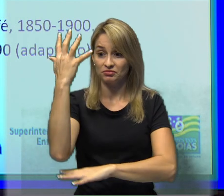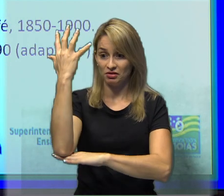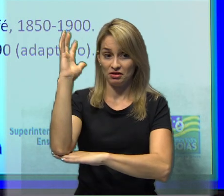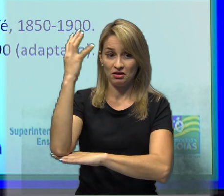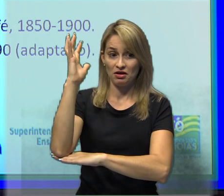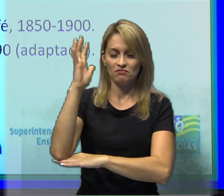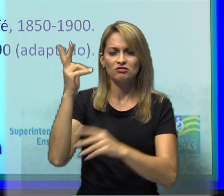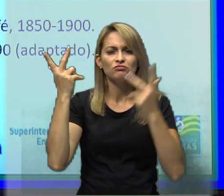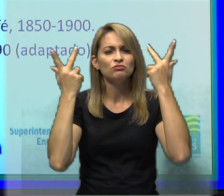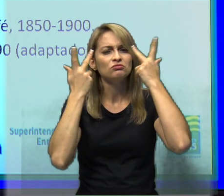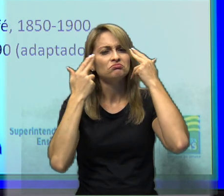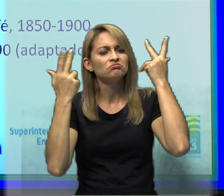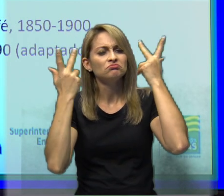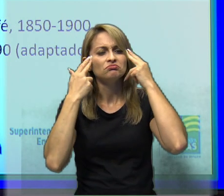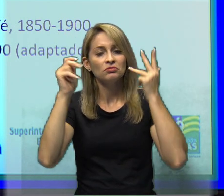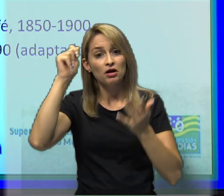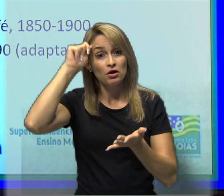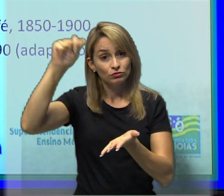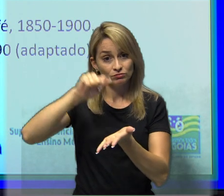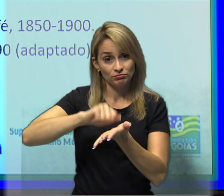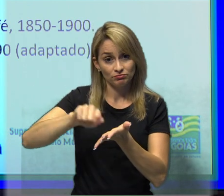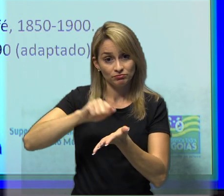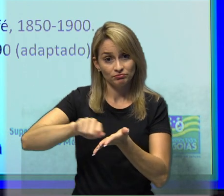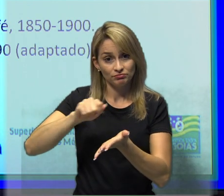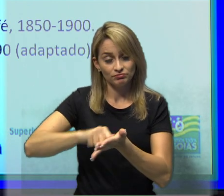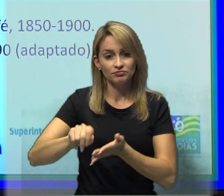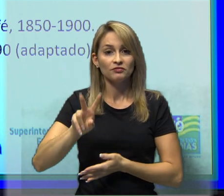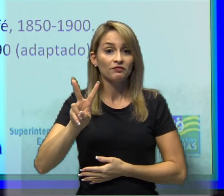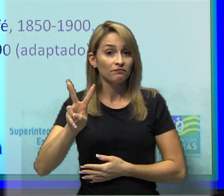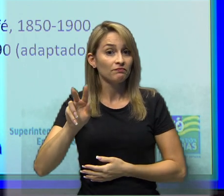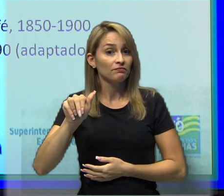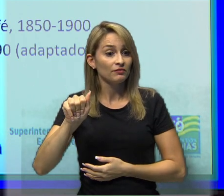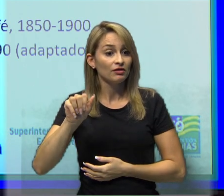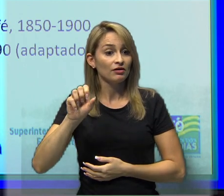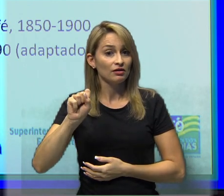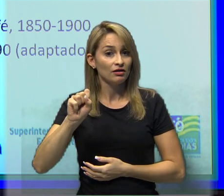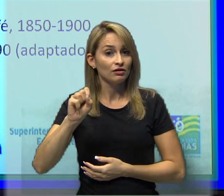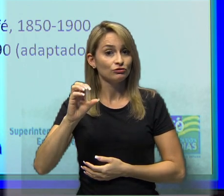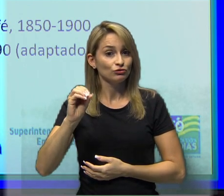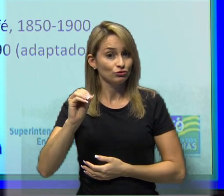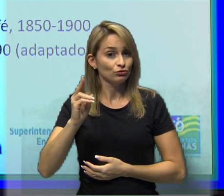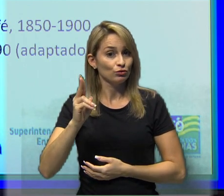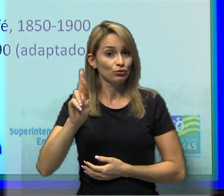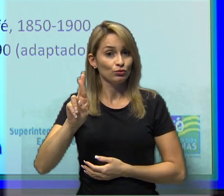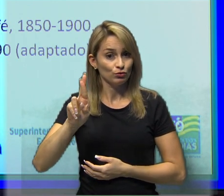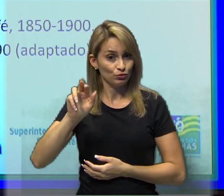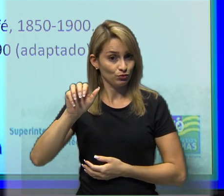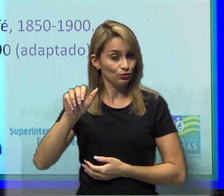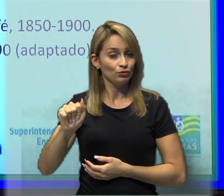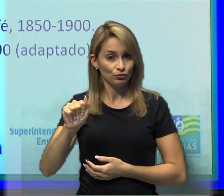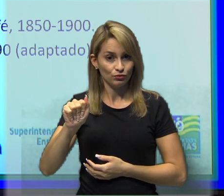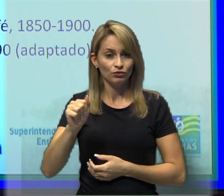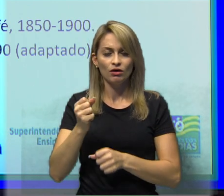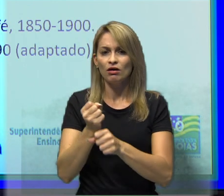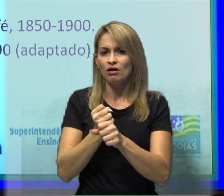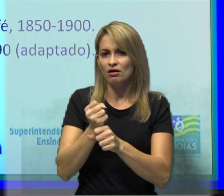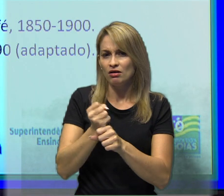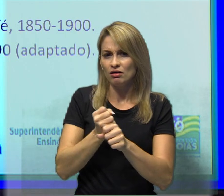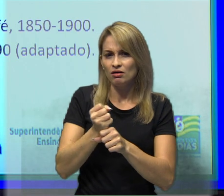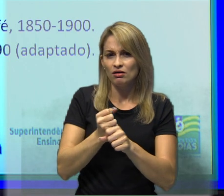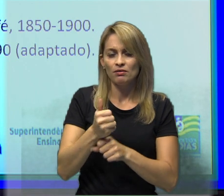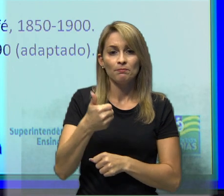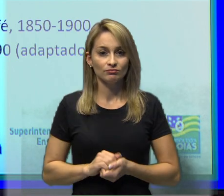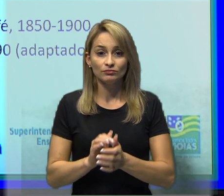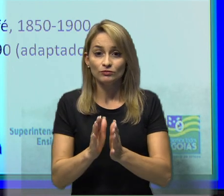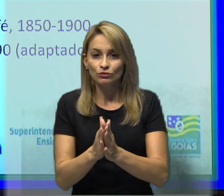segundo o historiador Stanley Steve. Esse trecho foi tirado de um livro chamado Vassouras, um